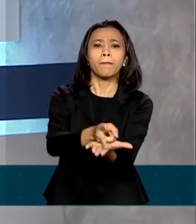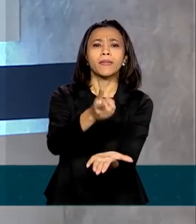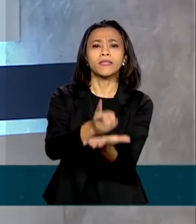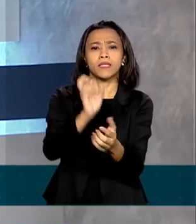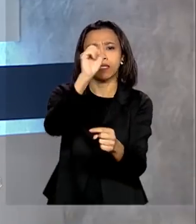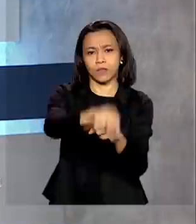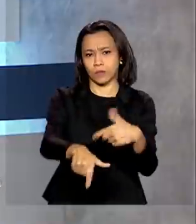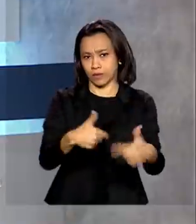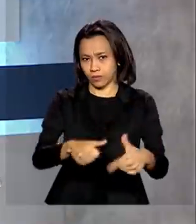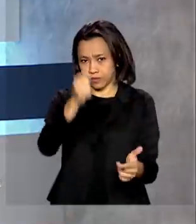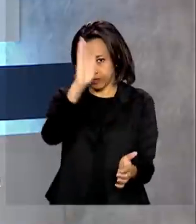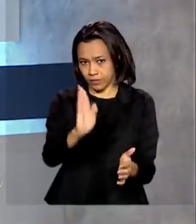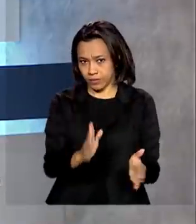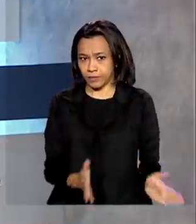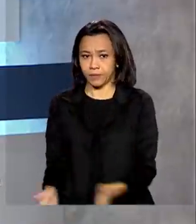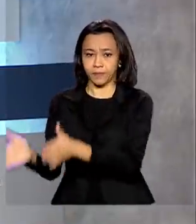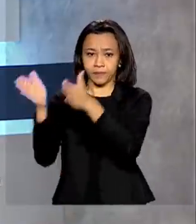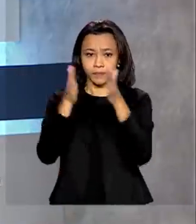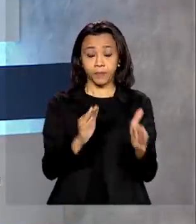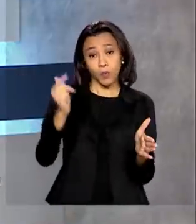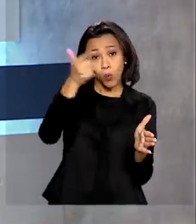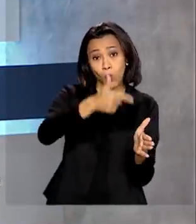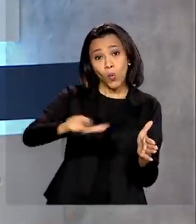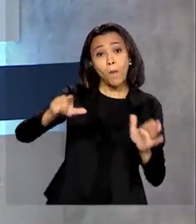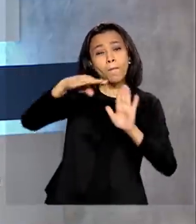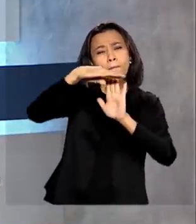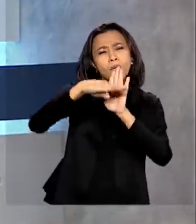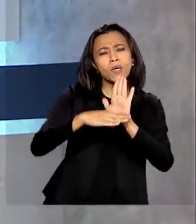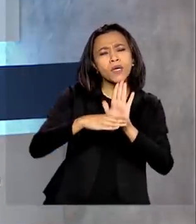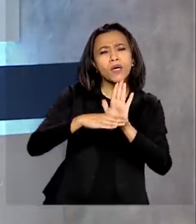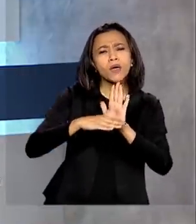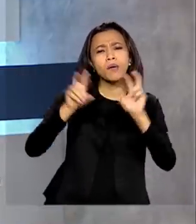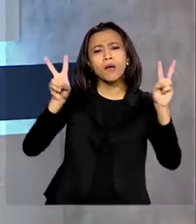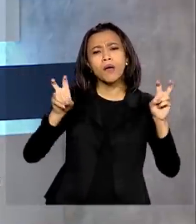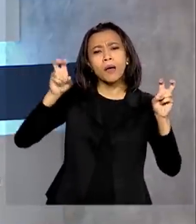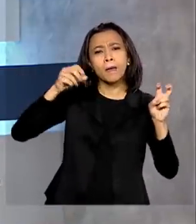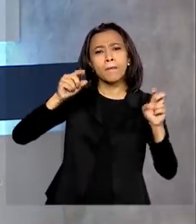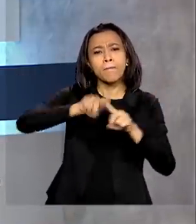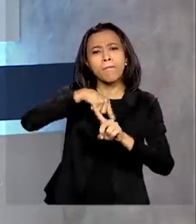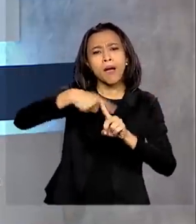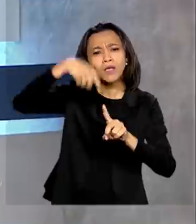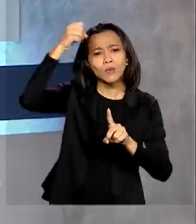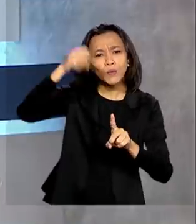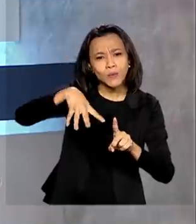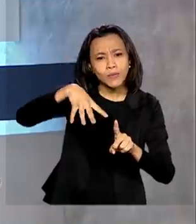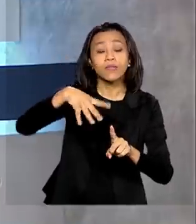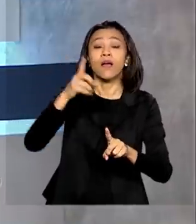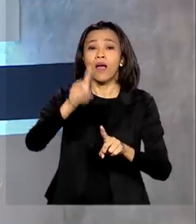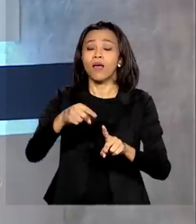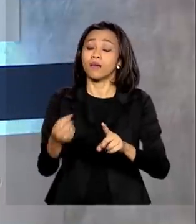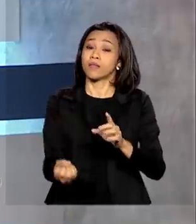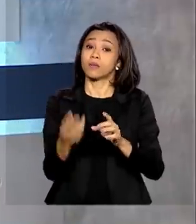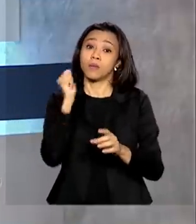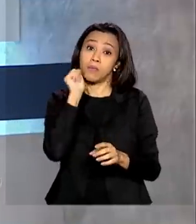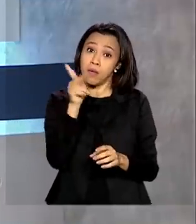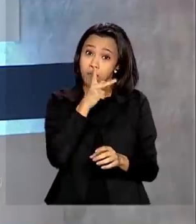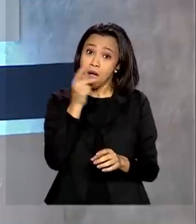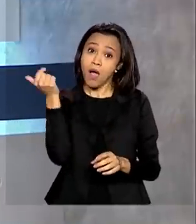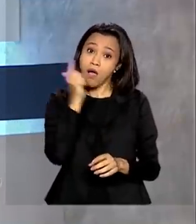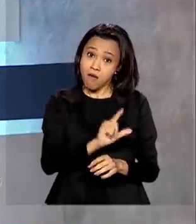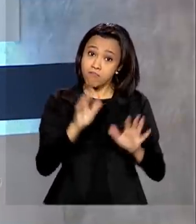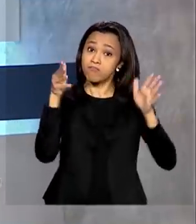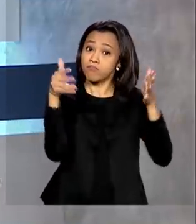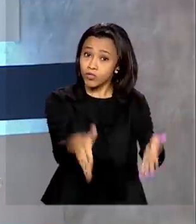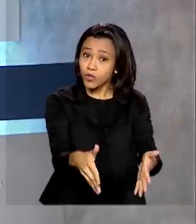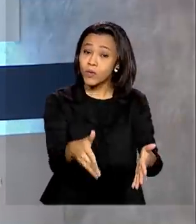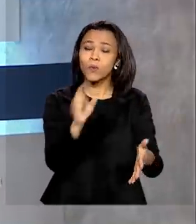O programa Mais Luz para a Amazônia chega ao Amapá. Criado em fevereiro deste ano, o projeto pretende levar